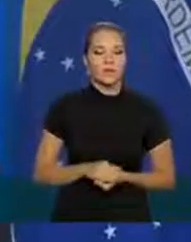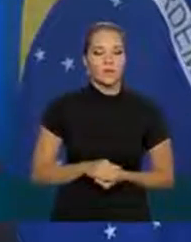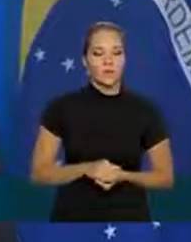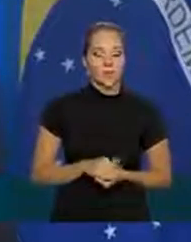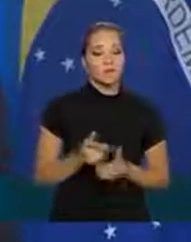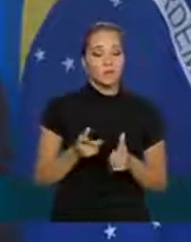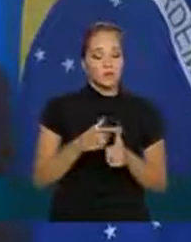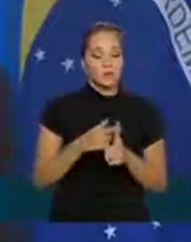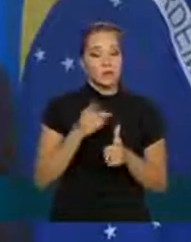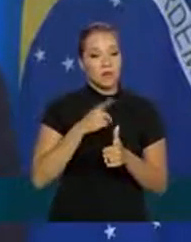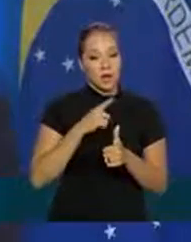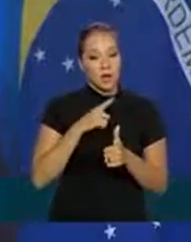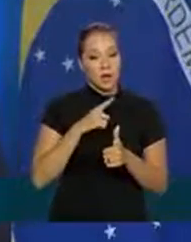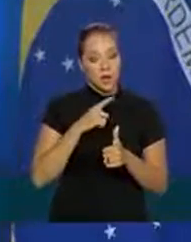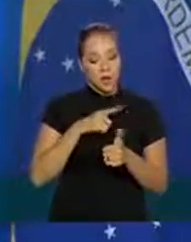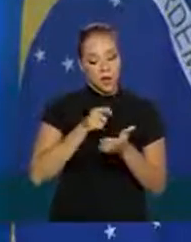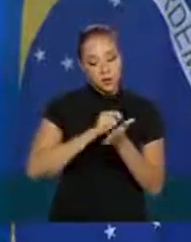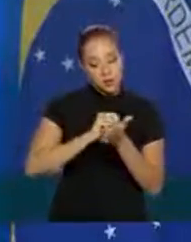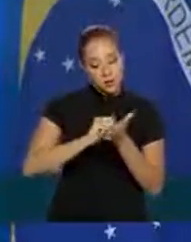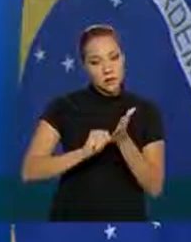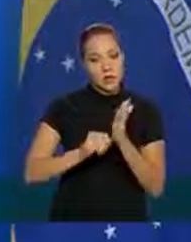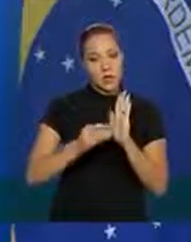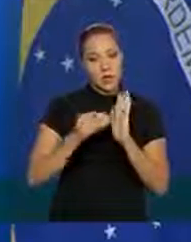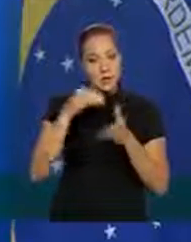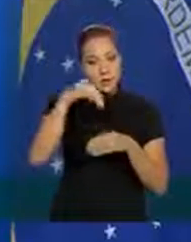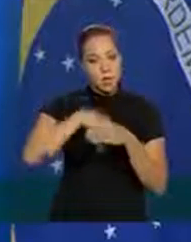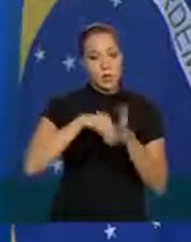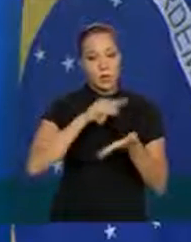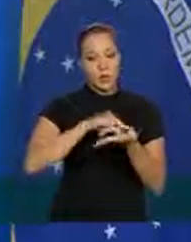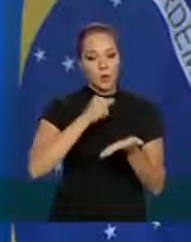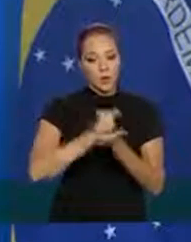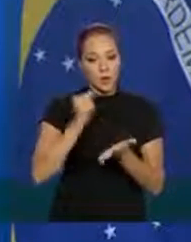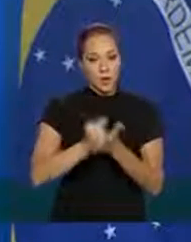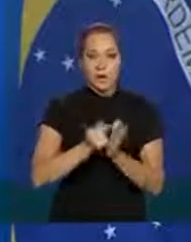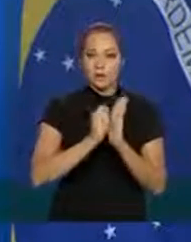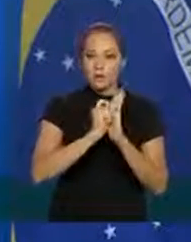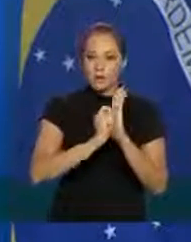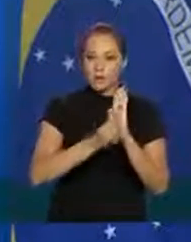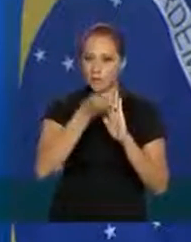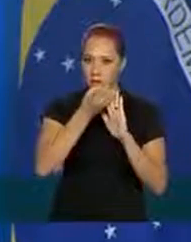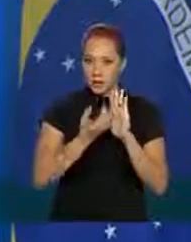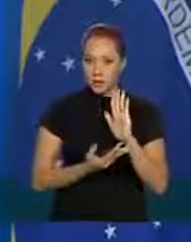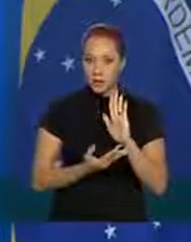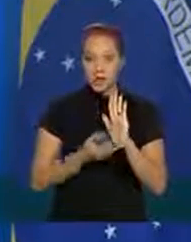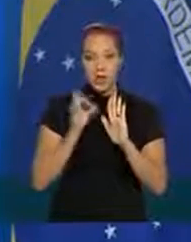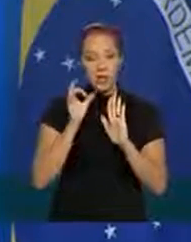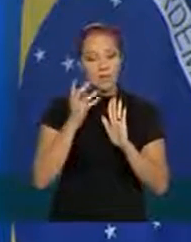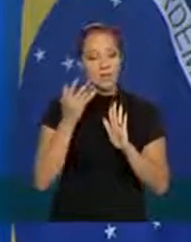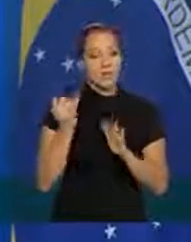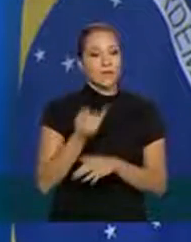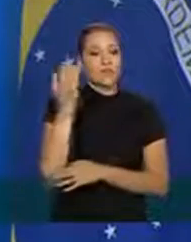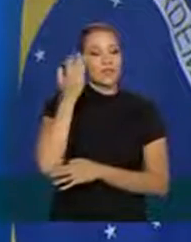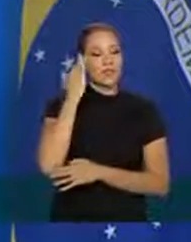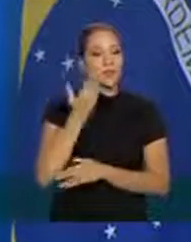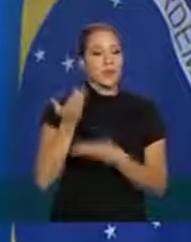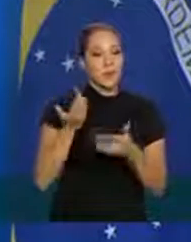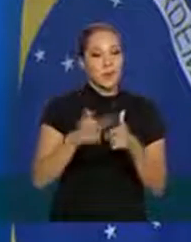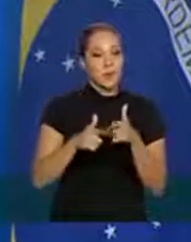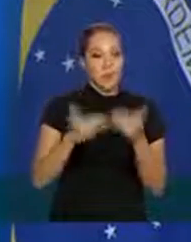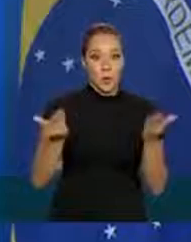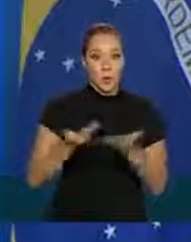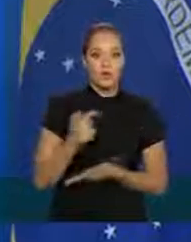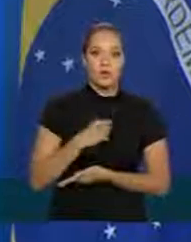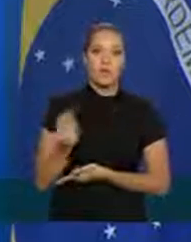mas vale lembrar que é importante entender que parte do problema hoje é que existem